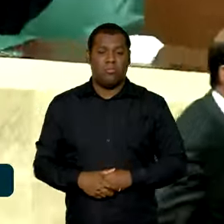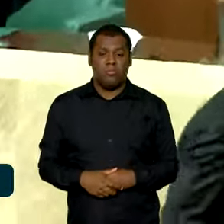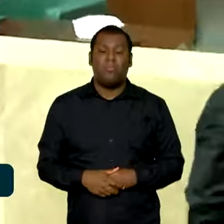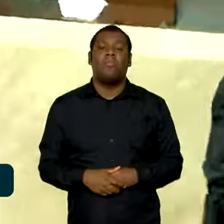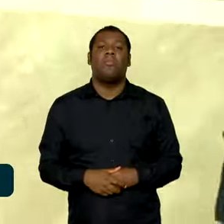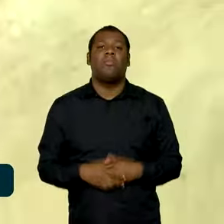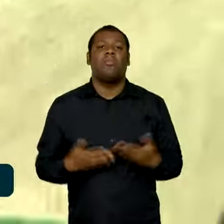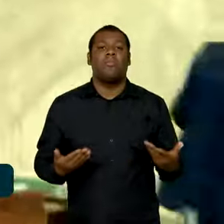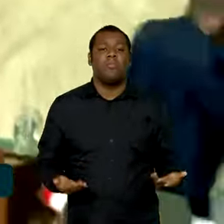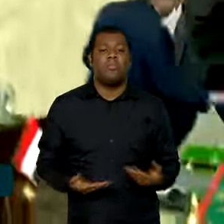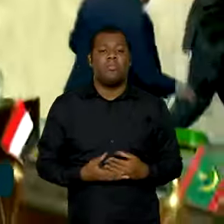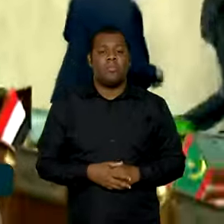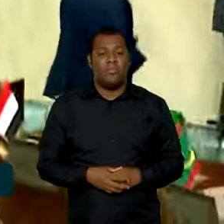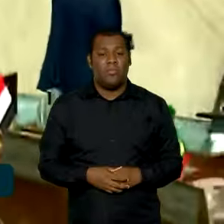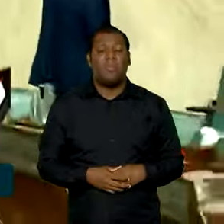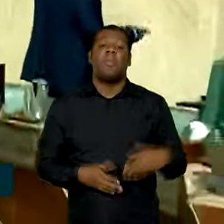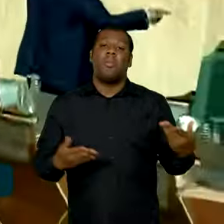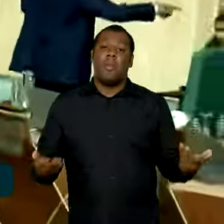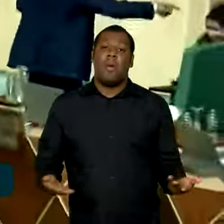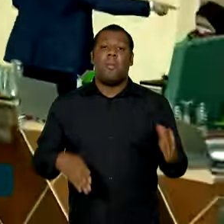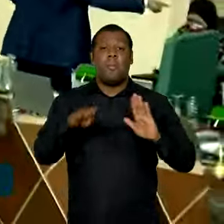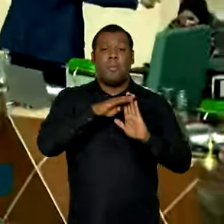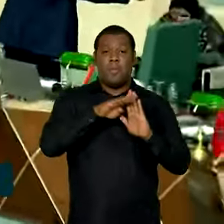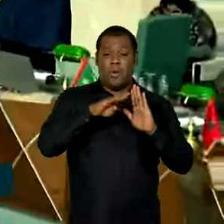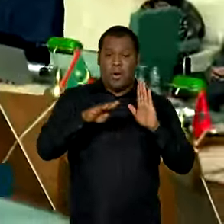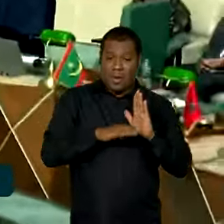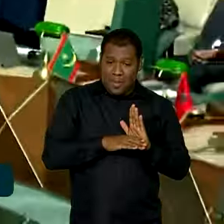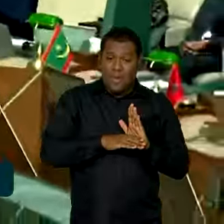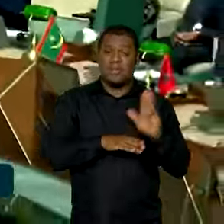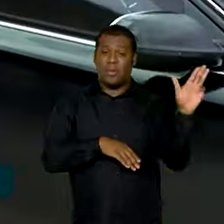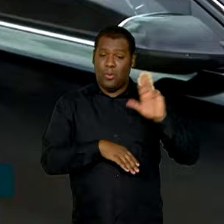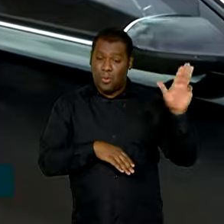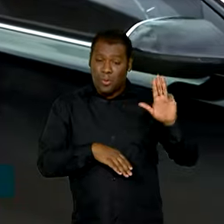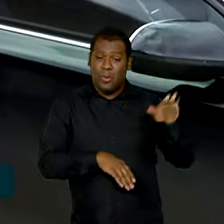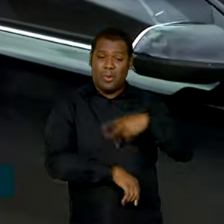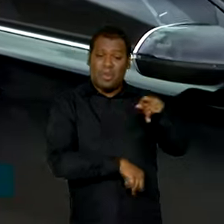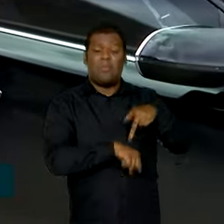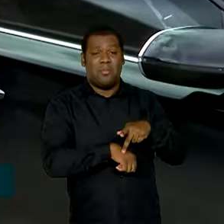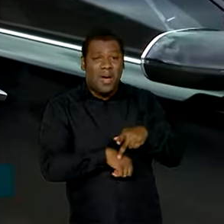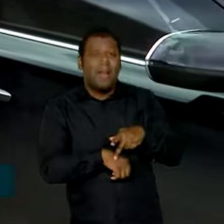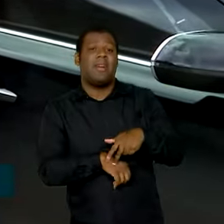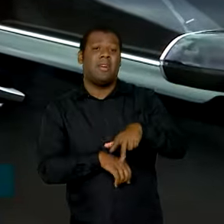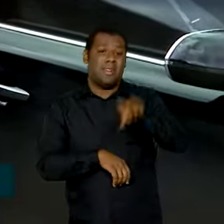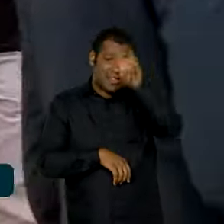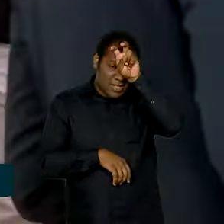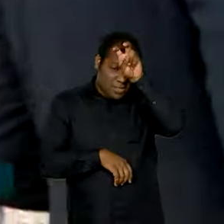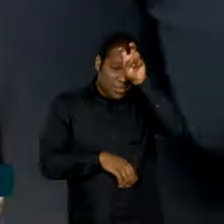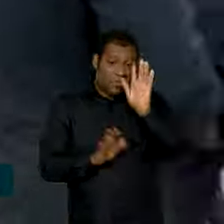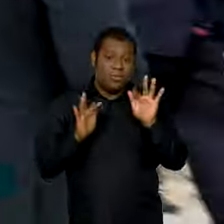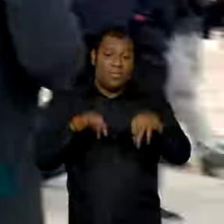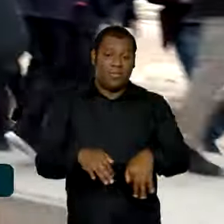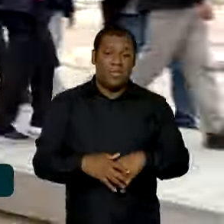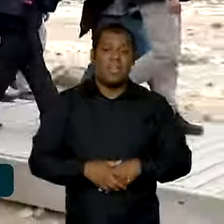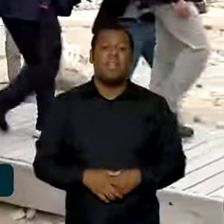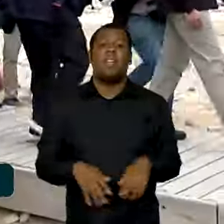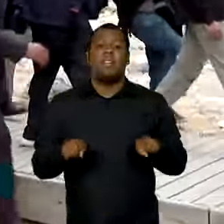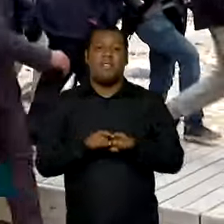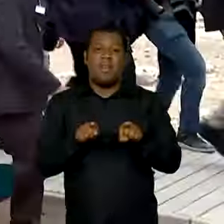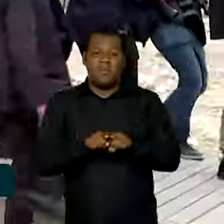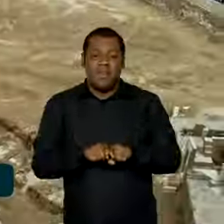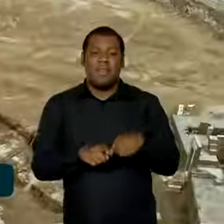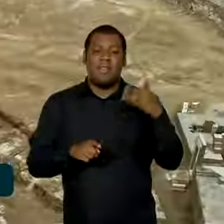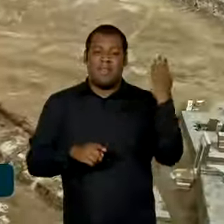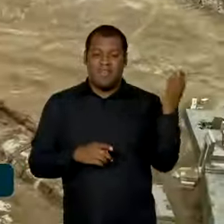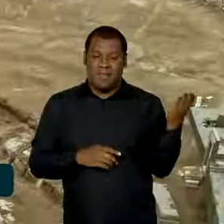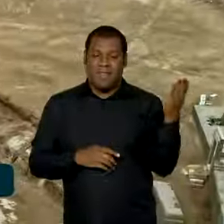extraordinária foi o último compromisso da agenda de Lula no Egito. No país, o presidente também visitou as pirâmides de